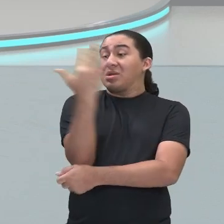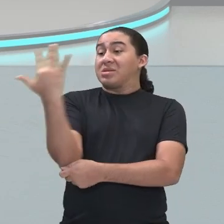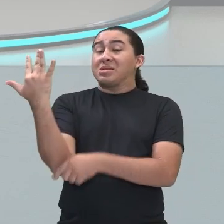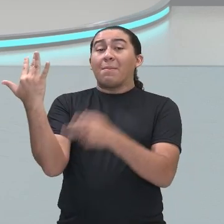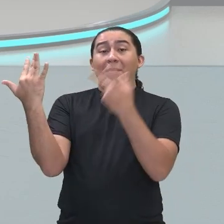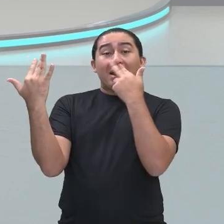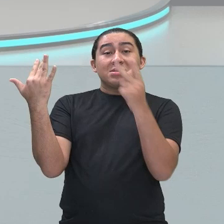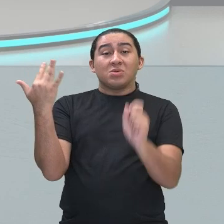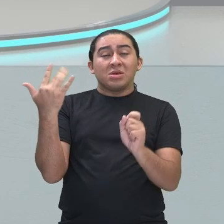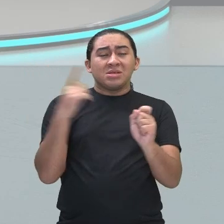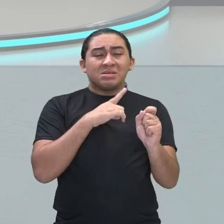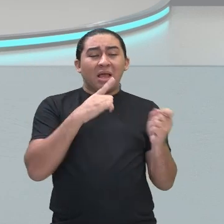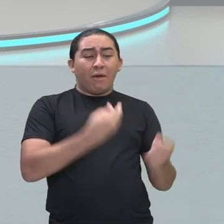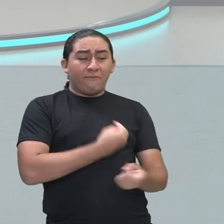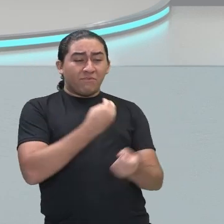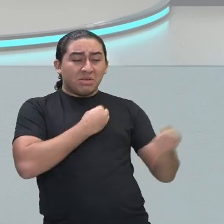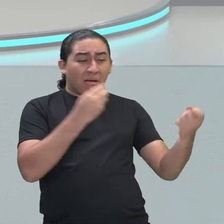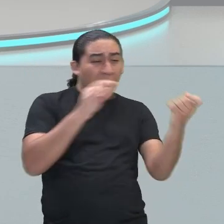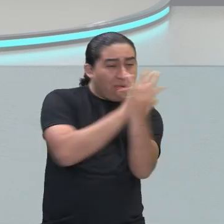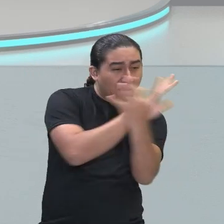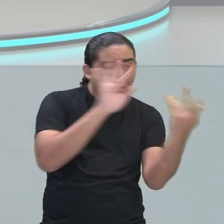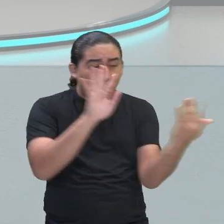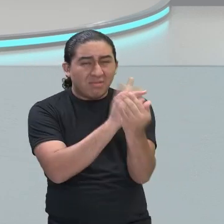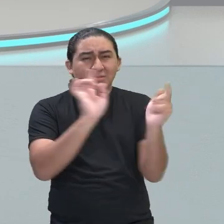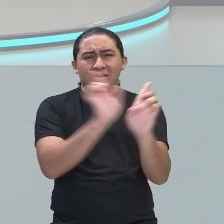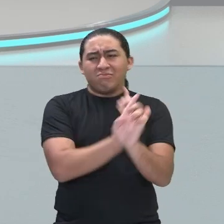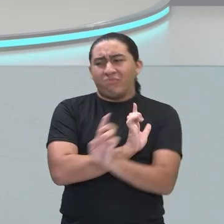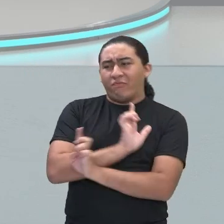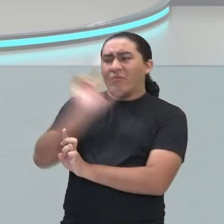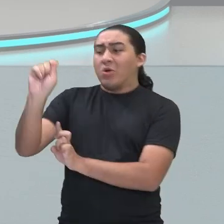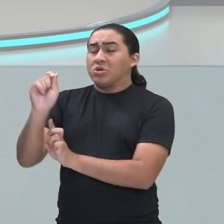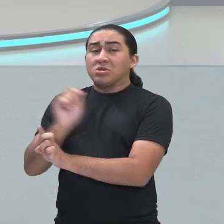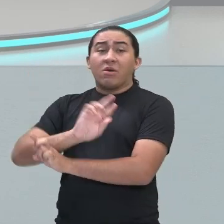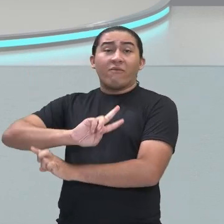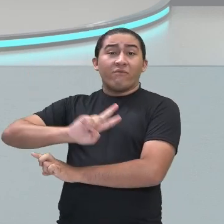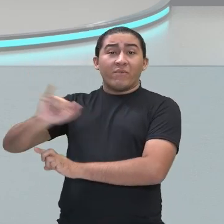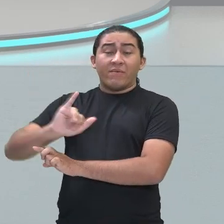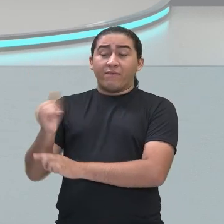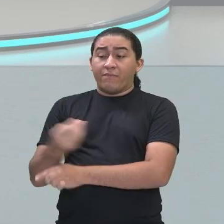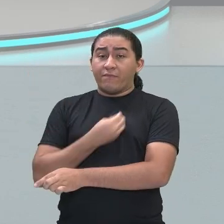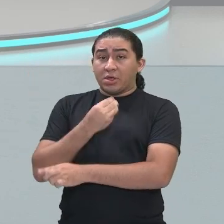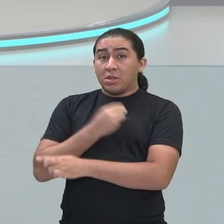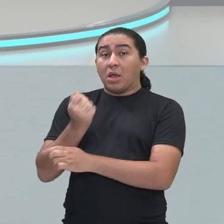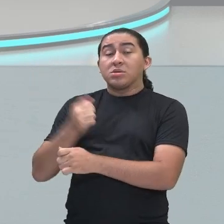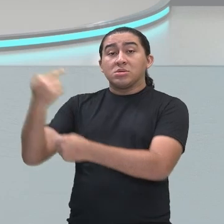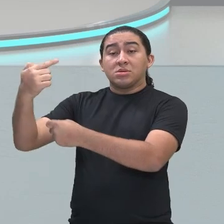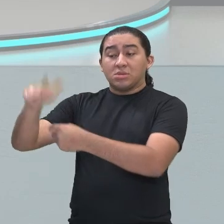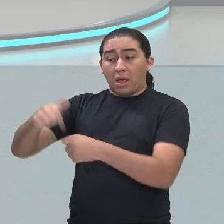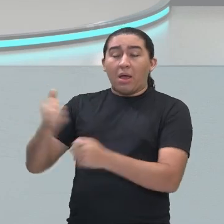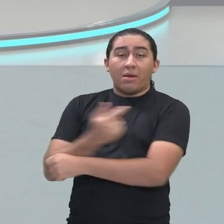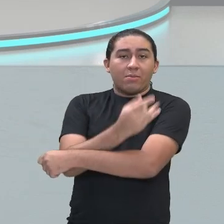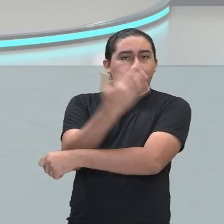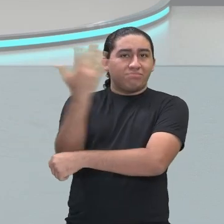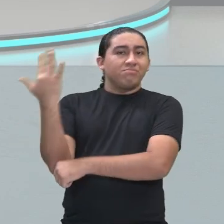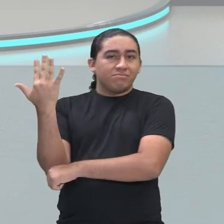escape. Ele vai sair lá do convívio, lá da área urbana e